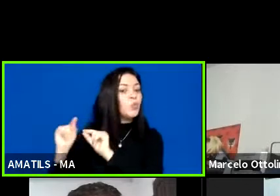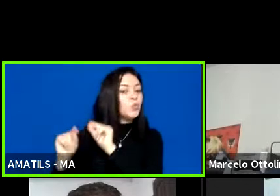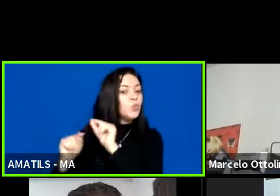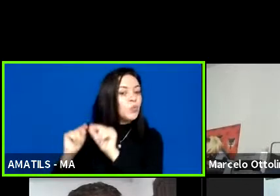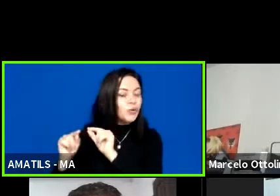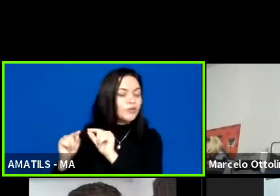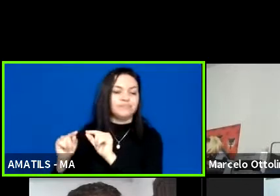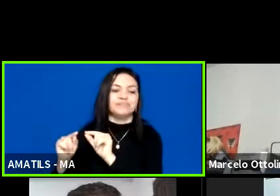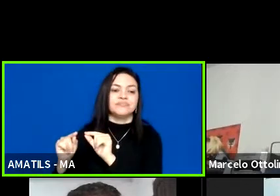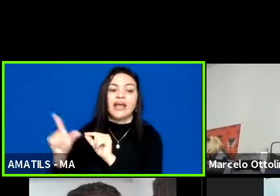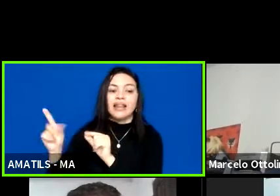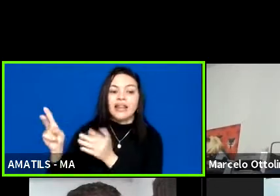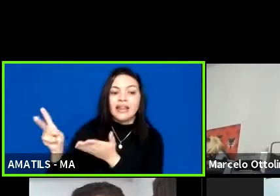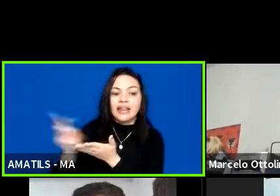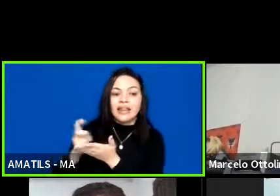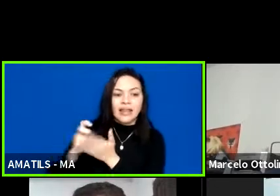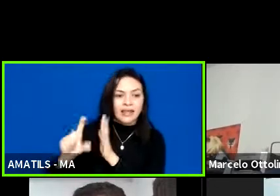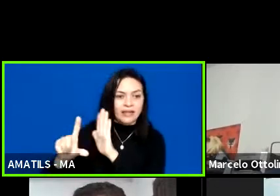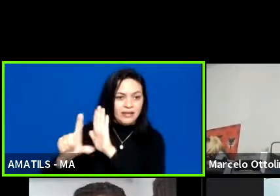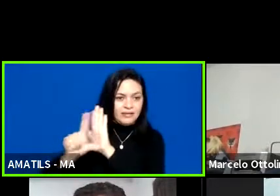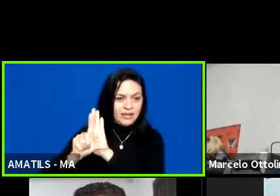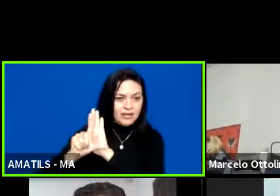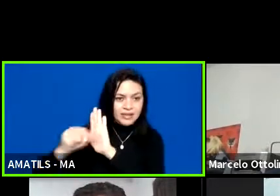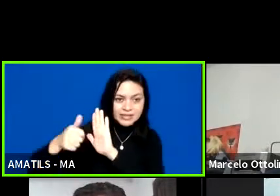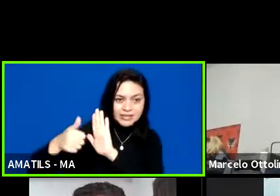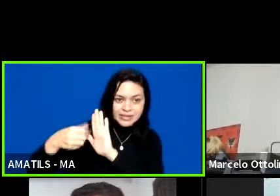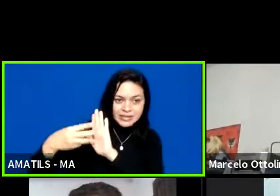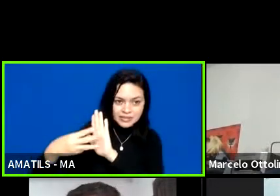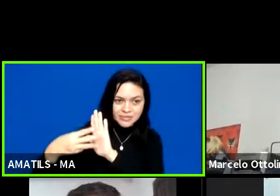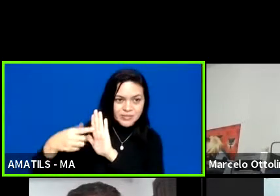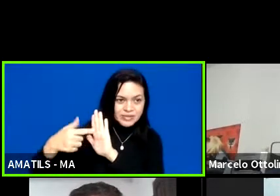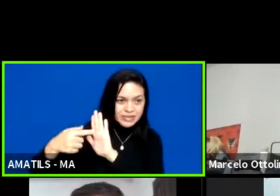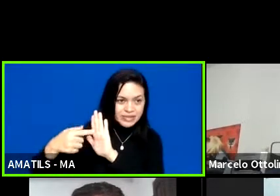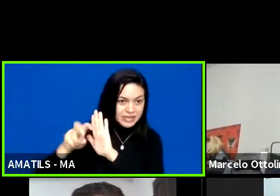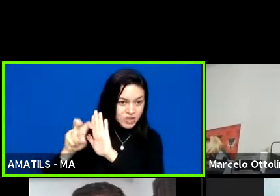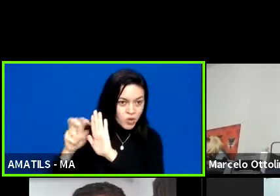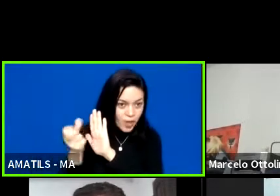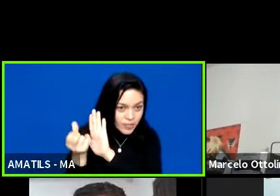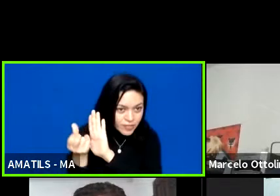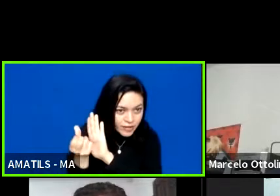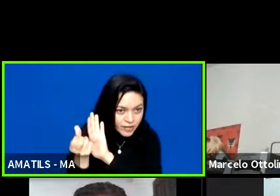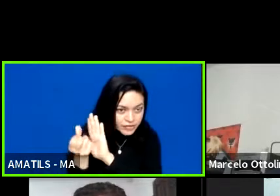lei que nós vamos falar, que é a Lei 13.756, que trata